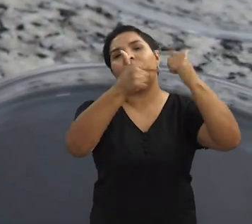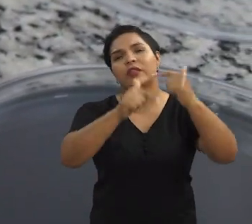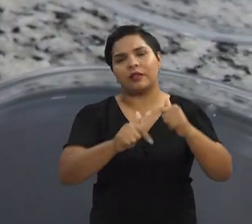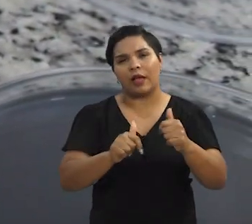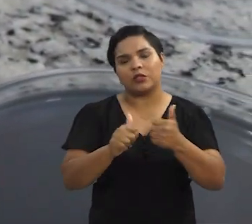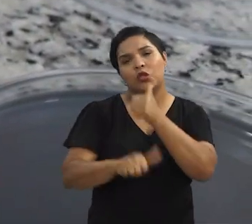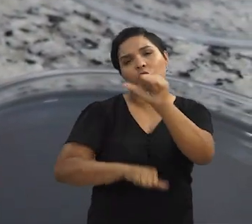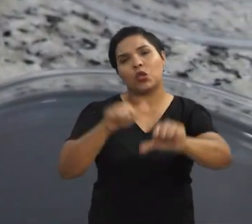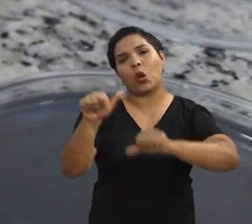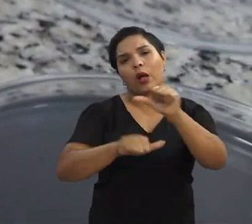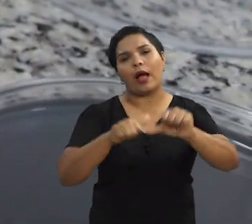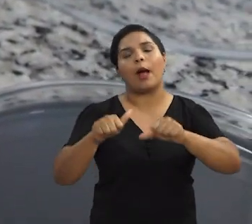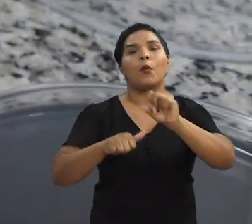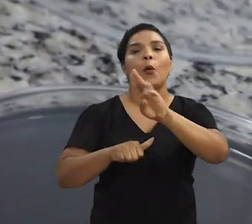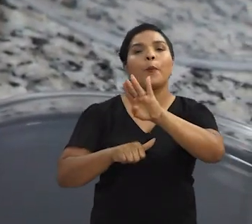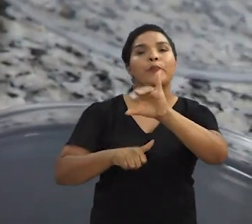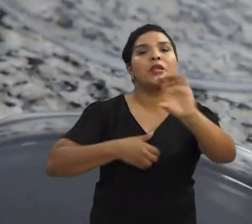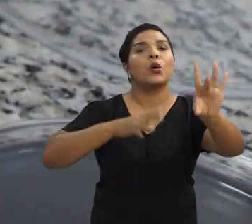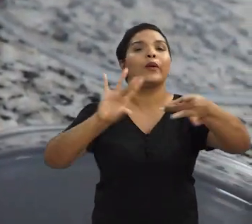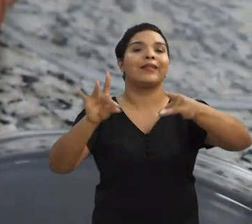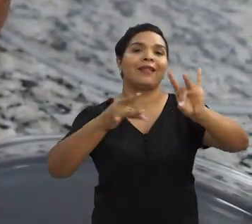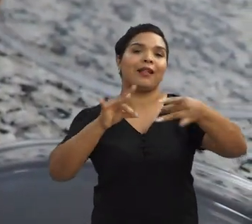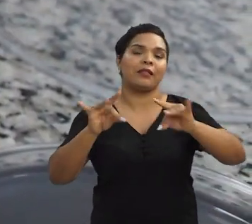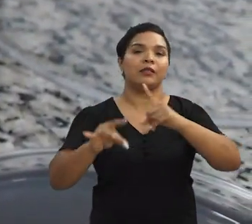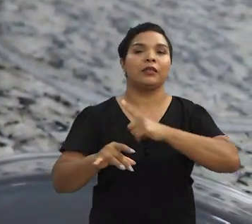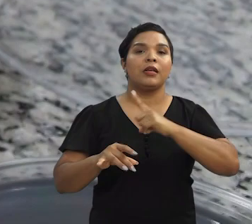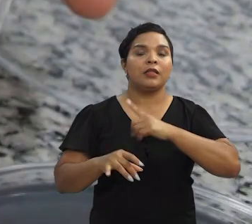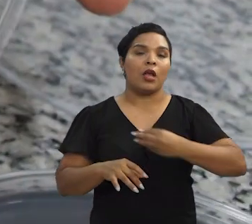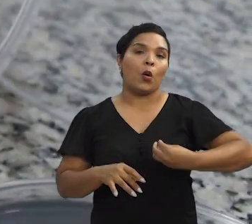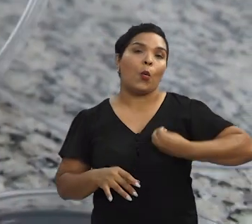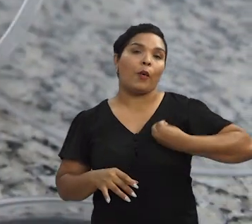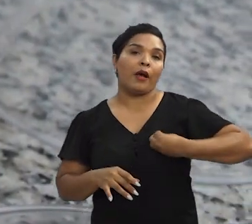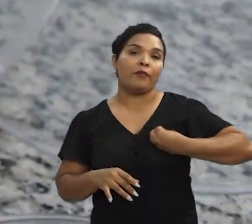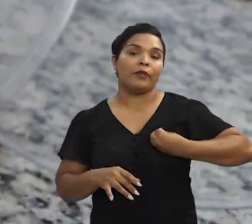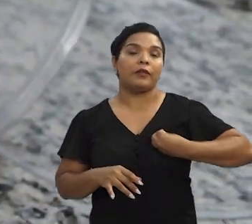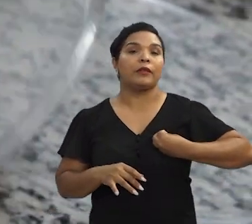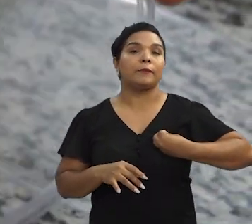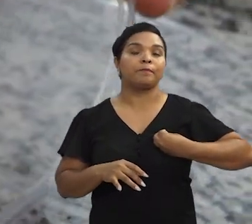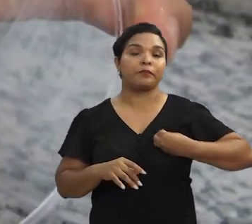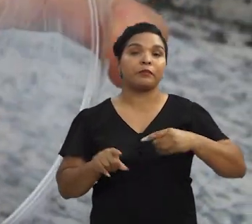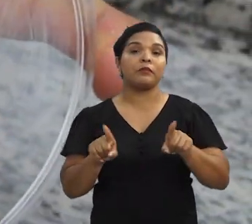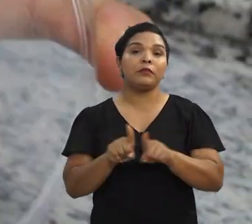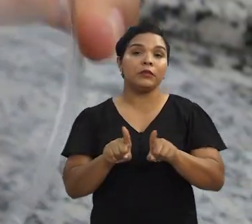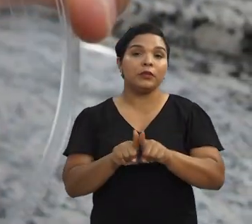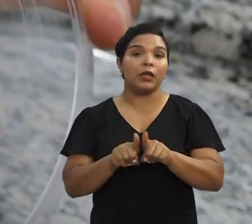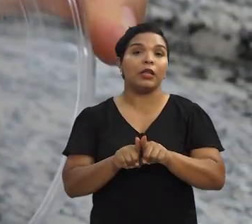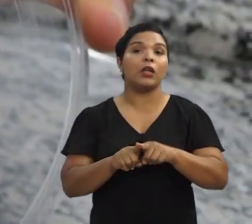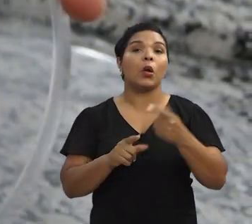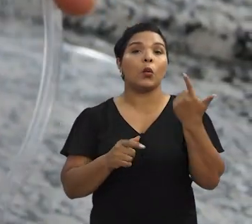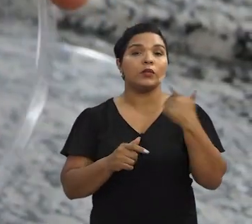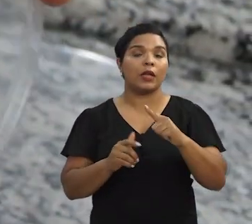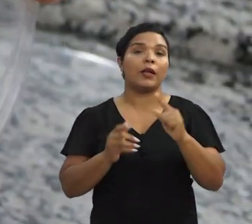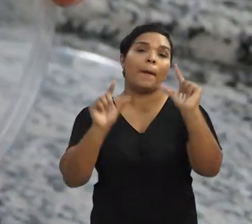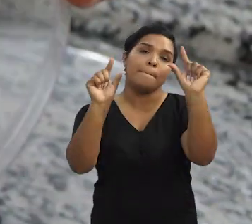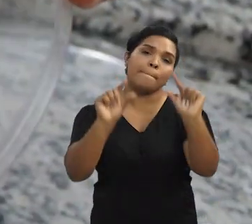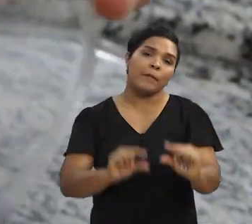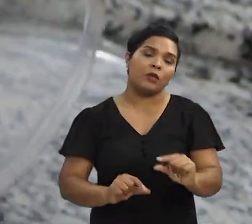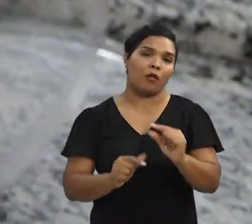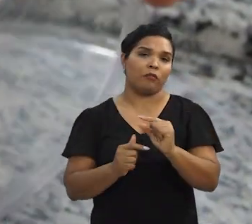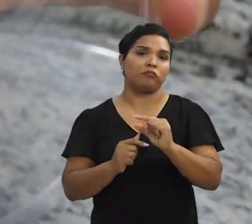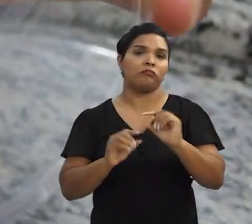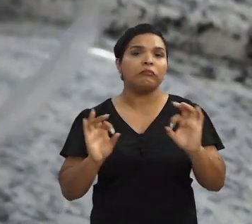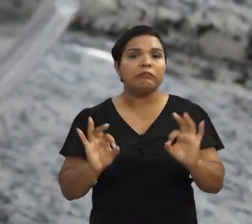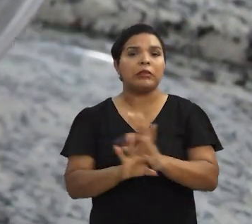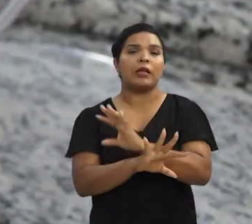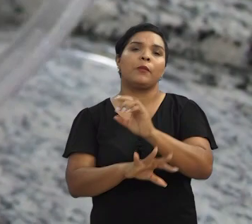convencionais por esses filmes biodegradáveis, que eles têm uma decomposição, um tempo de decomposição muito